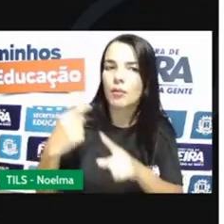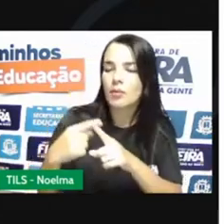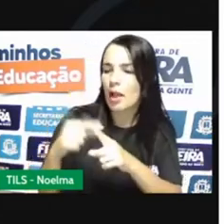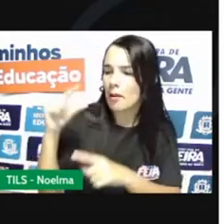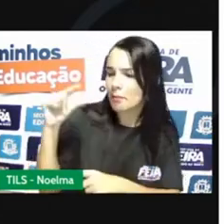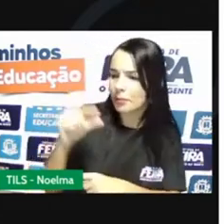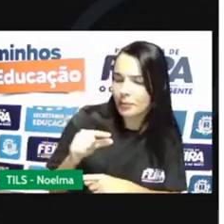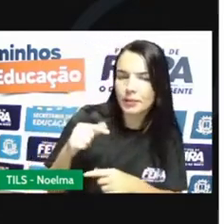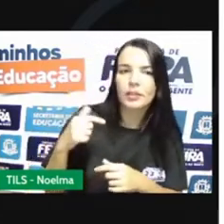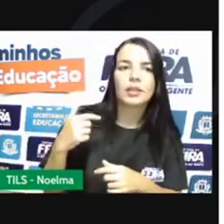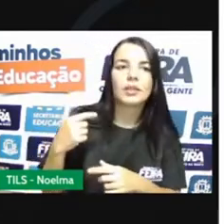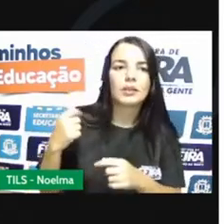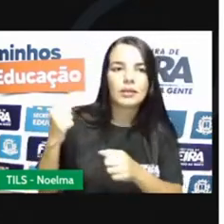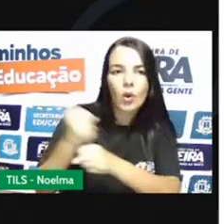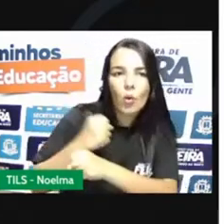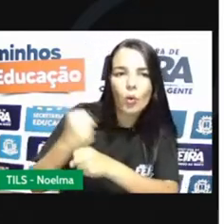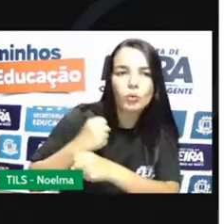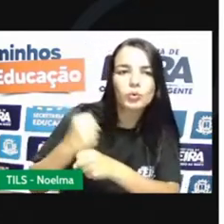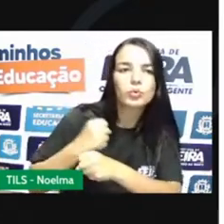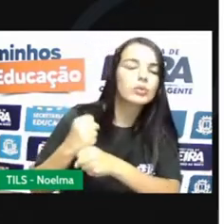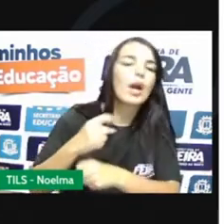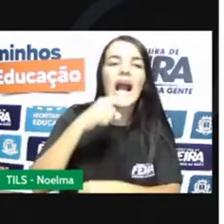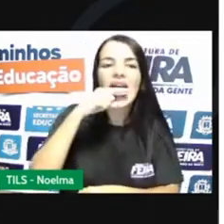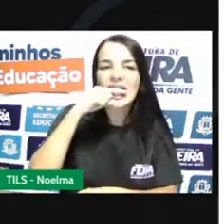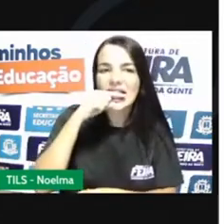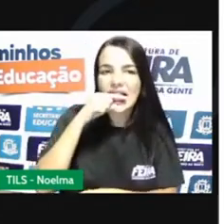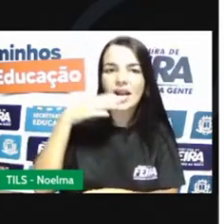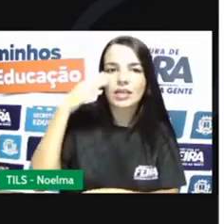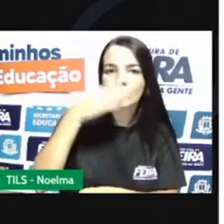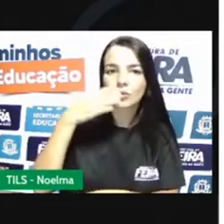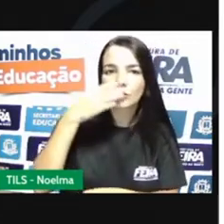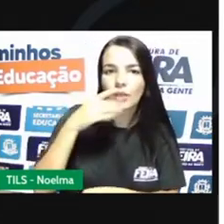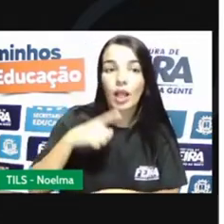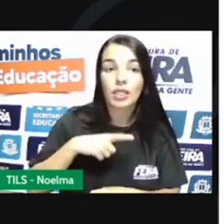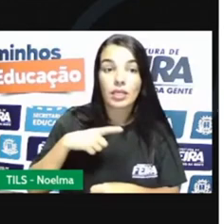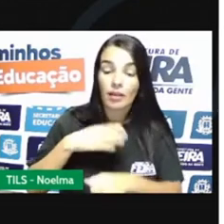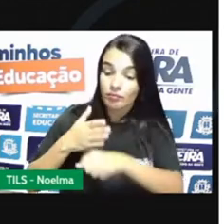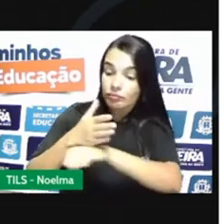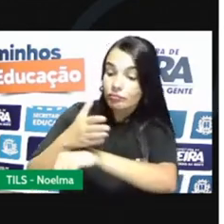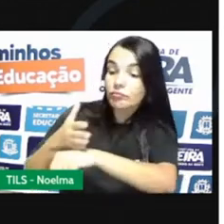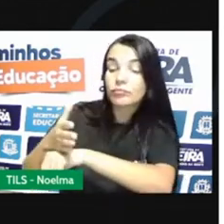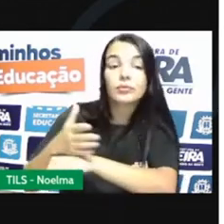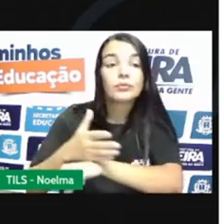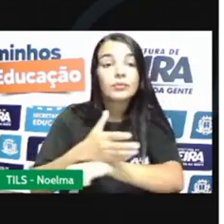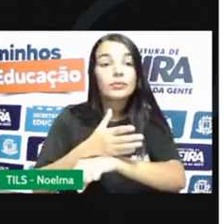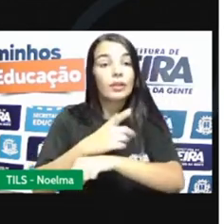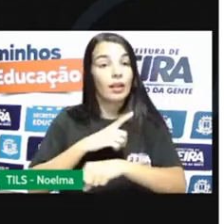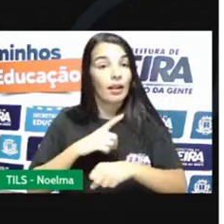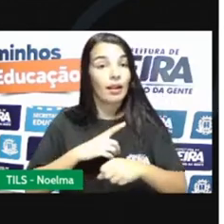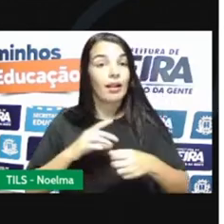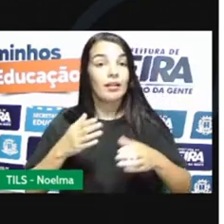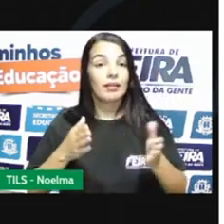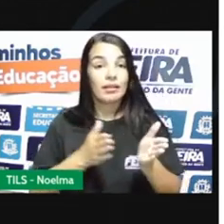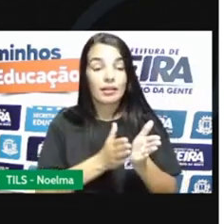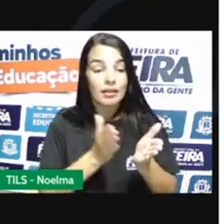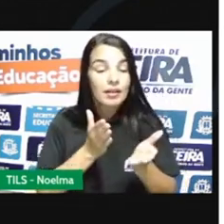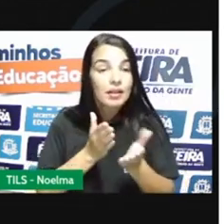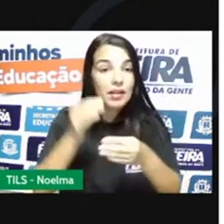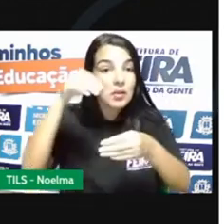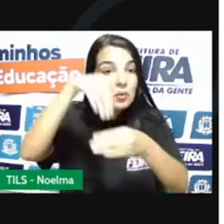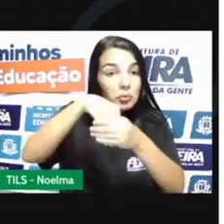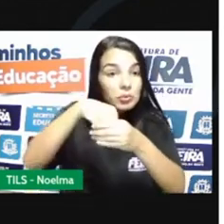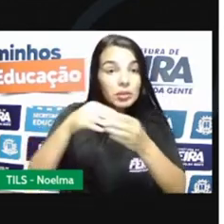custosa que a construção de engenhos, possibilitou a ascensão social de pessoas livres, mas pobres. As atividades